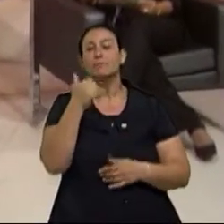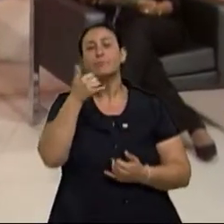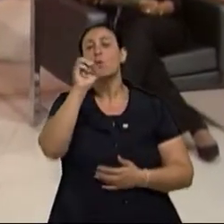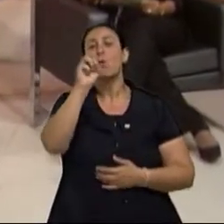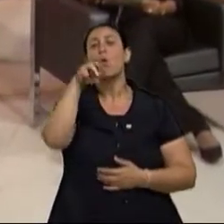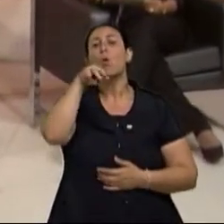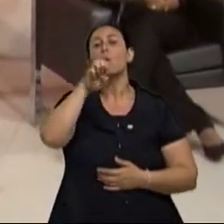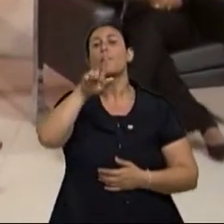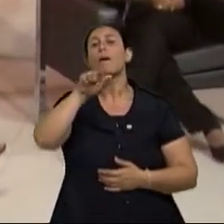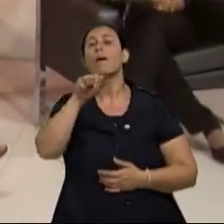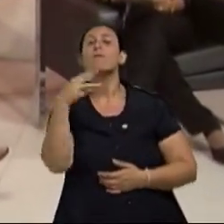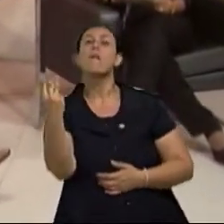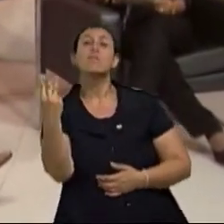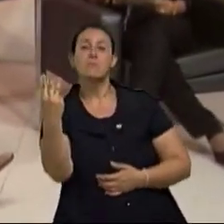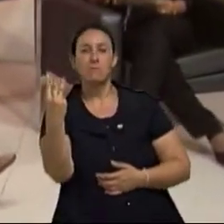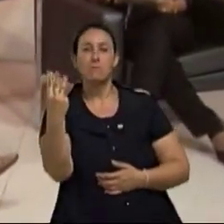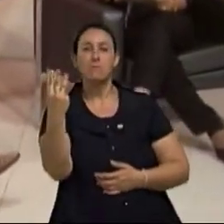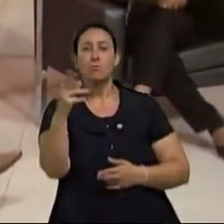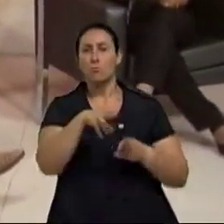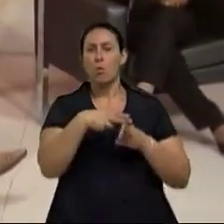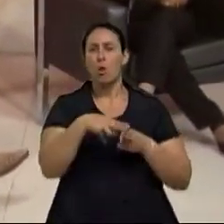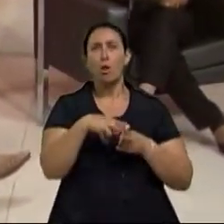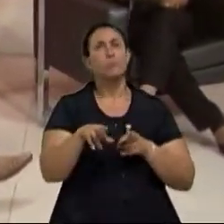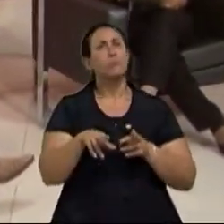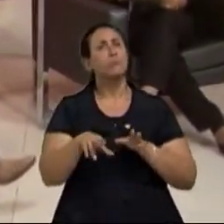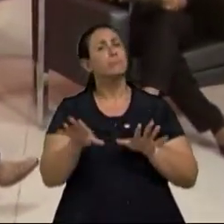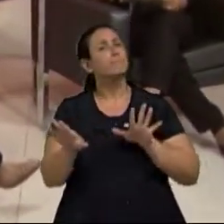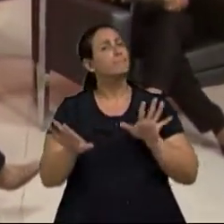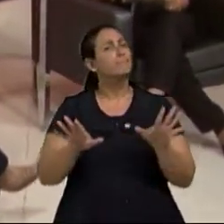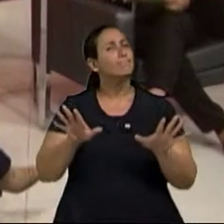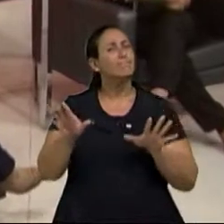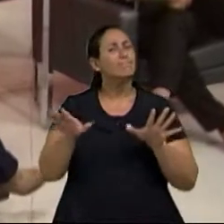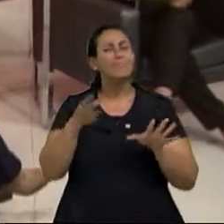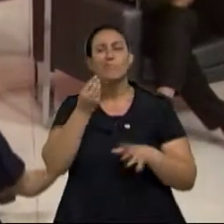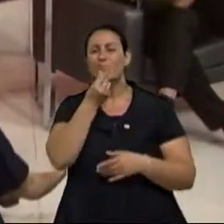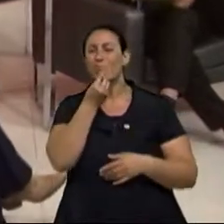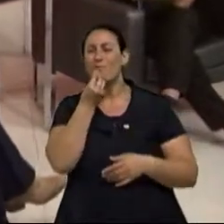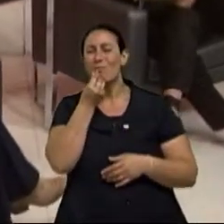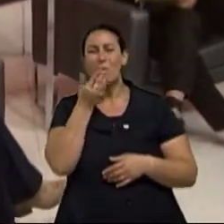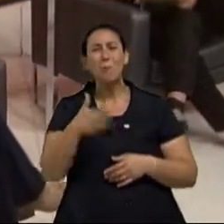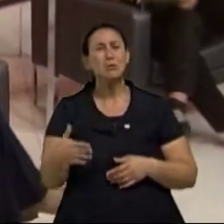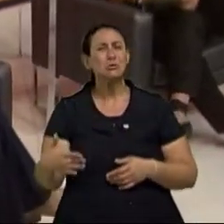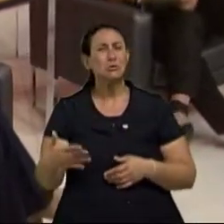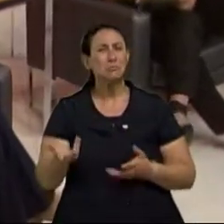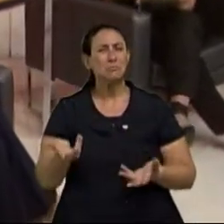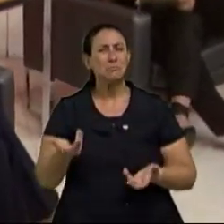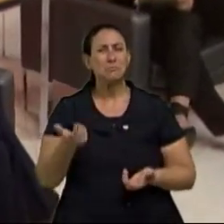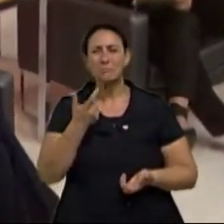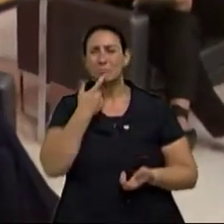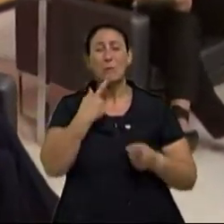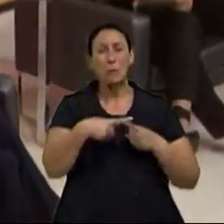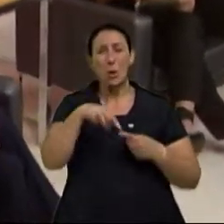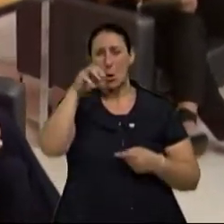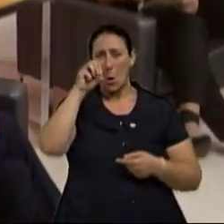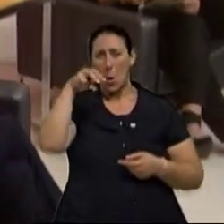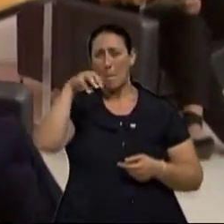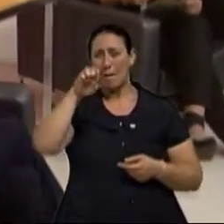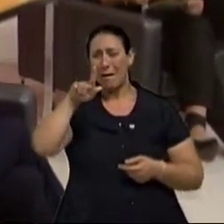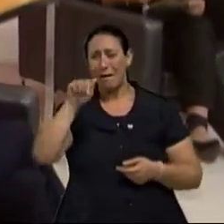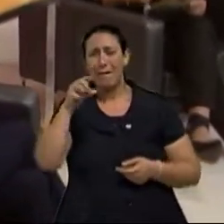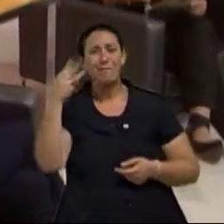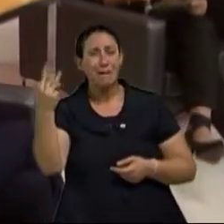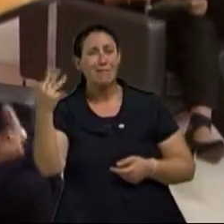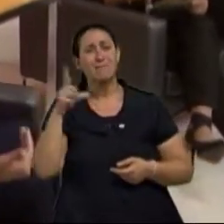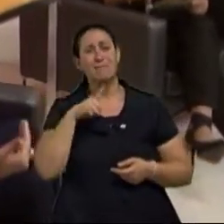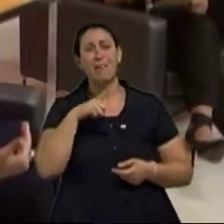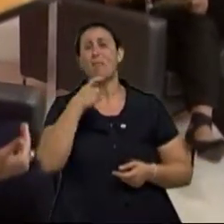no chocolate. Deu um tremendo gosto de peixe, que ômega 3 tem. Ah, tem a ver, Então, assim, eu não